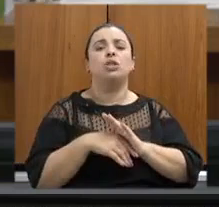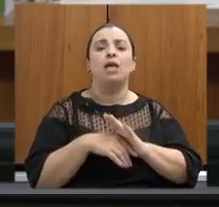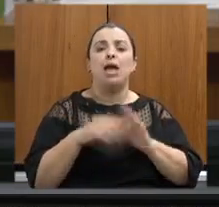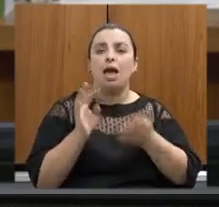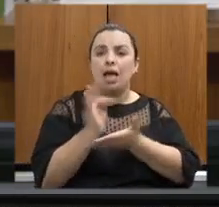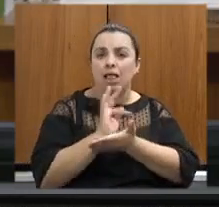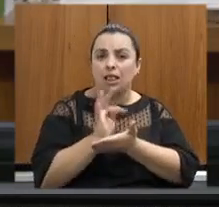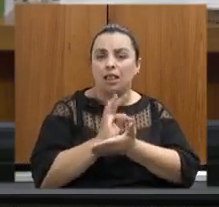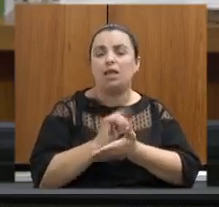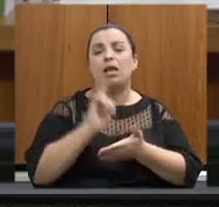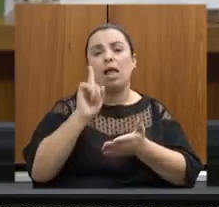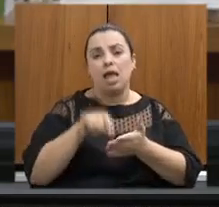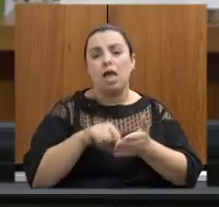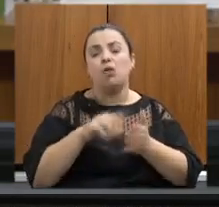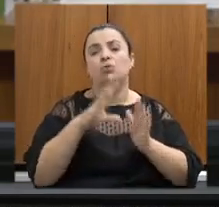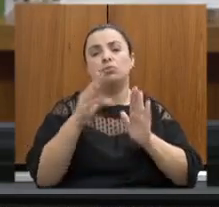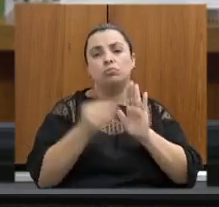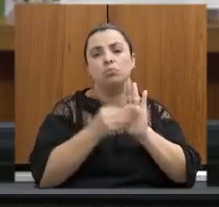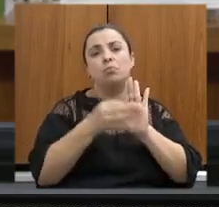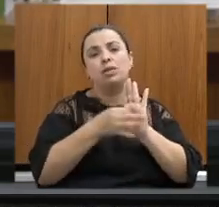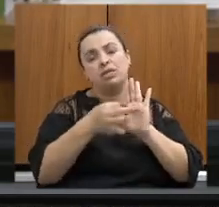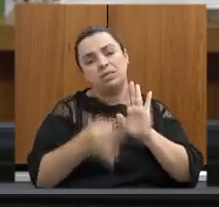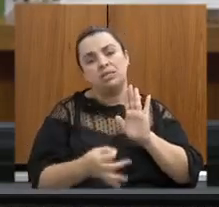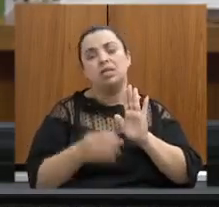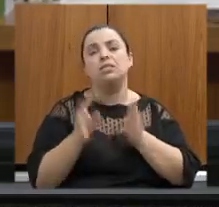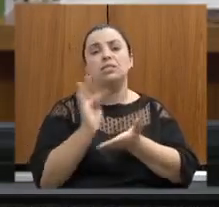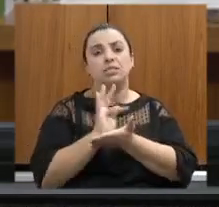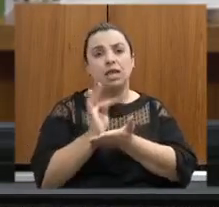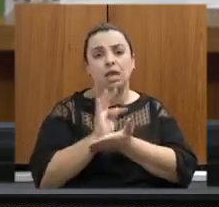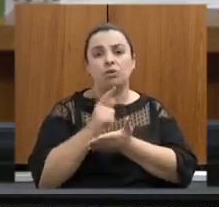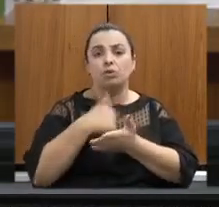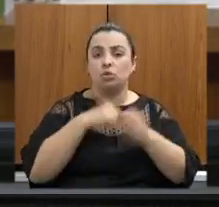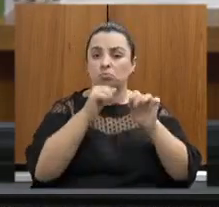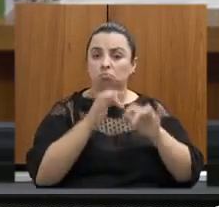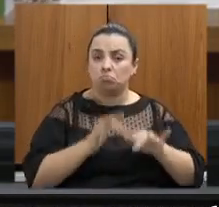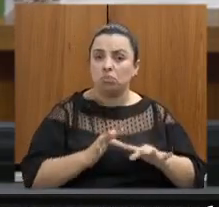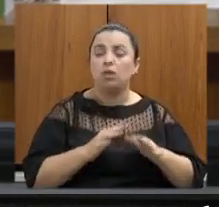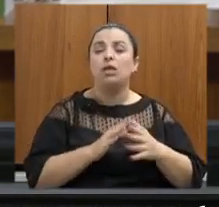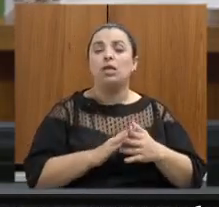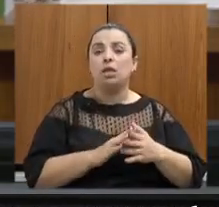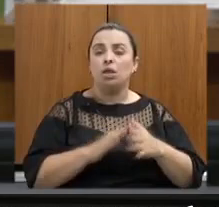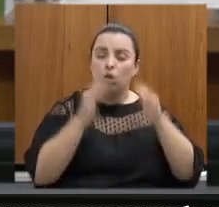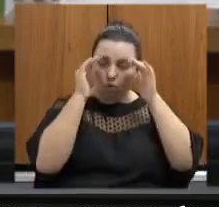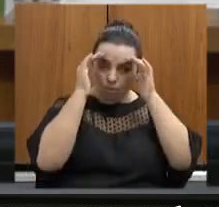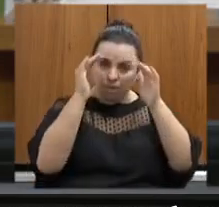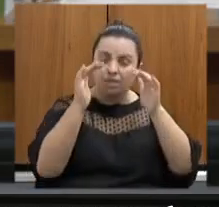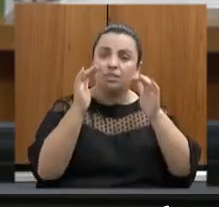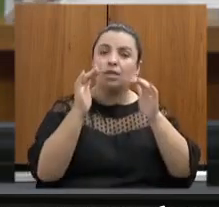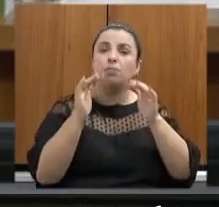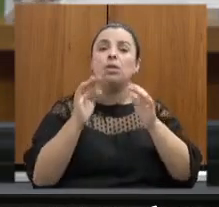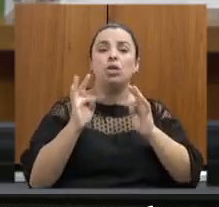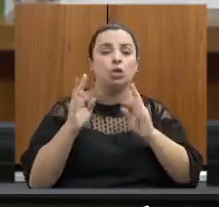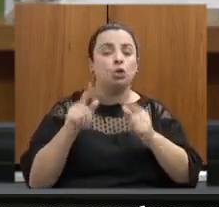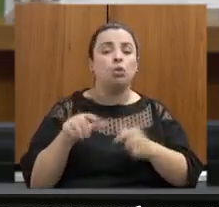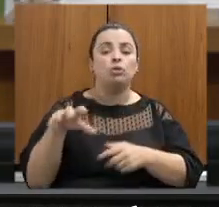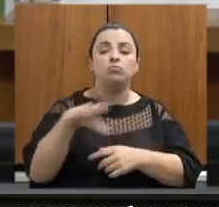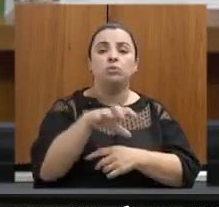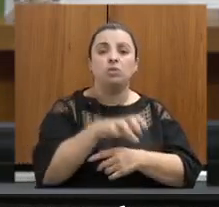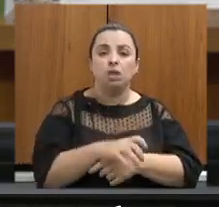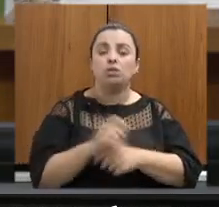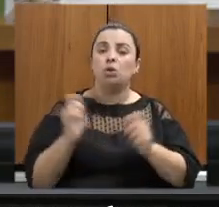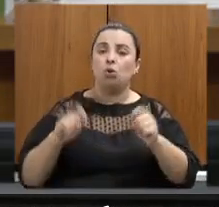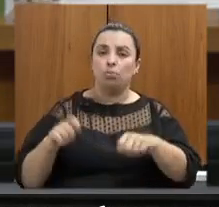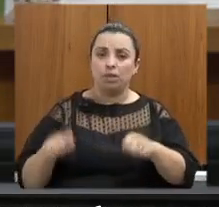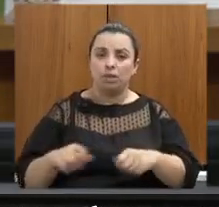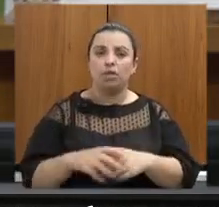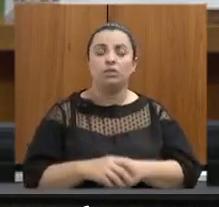elaboramos e submetemos para as decisões nas instâncias competentes por fim dizer